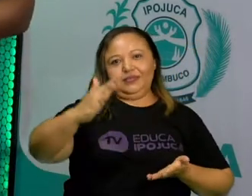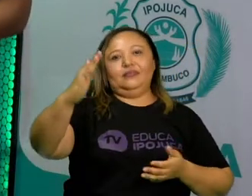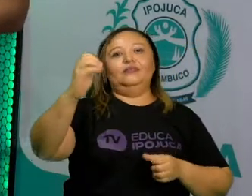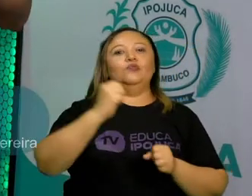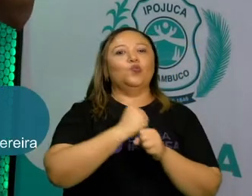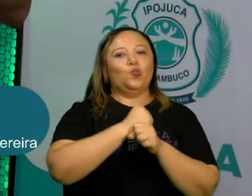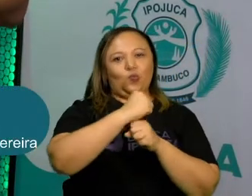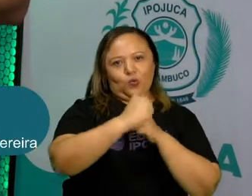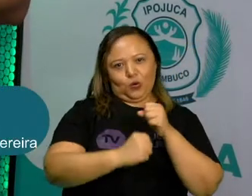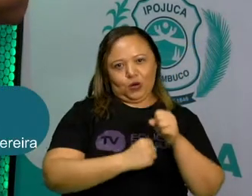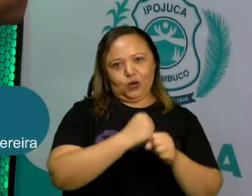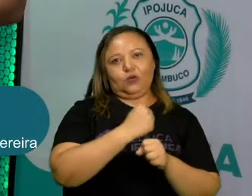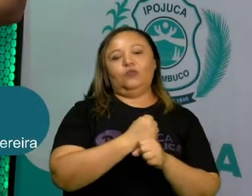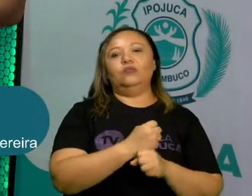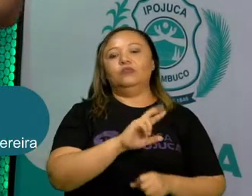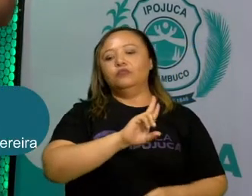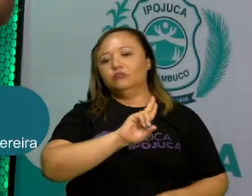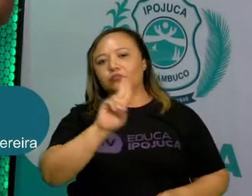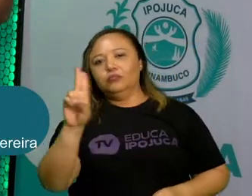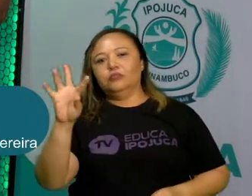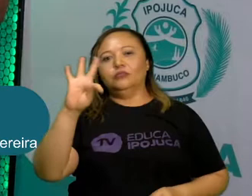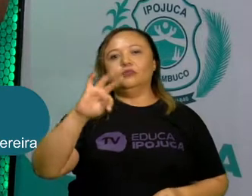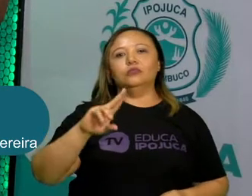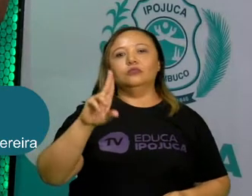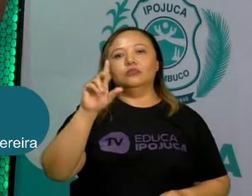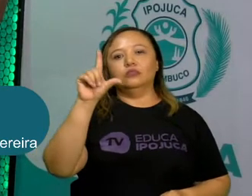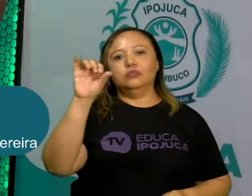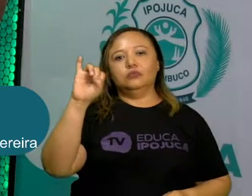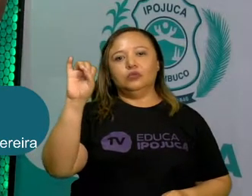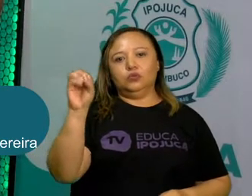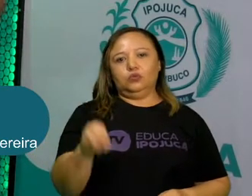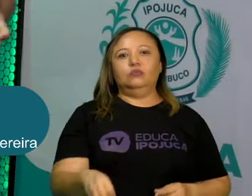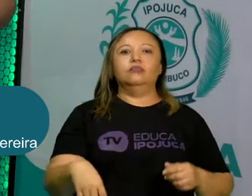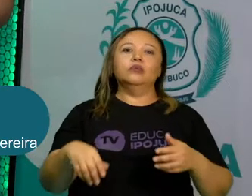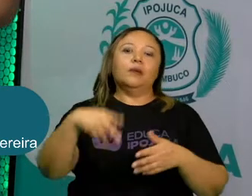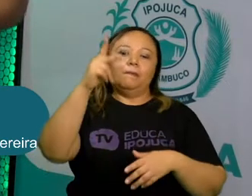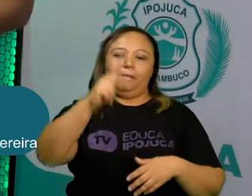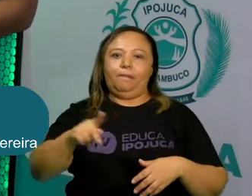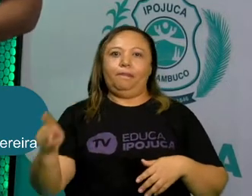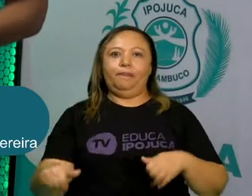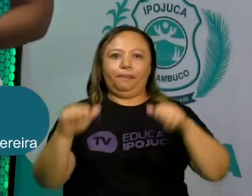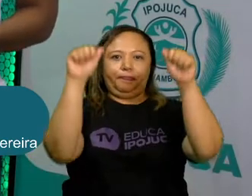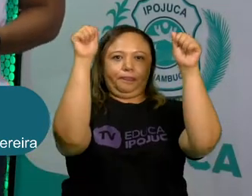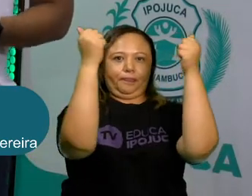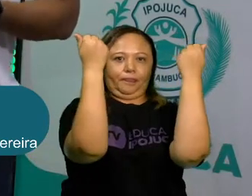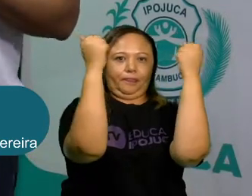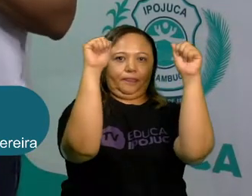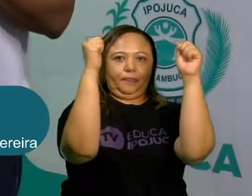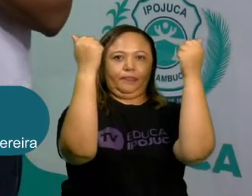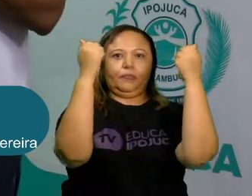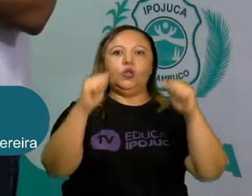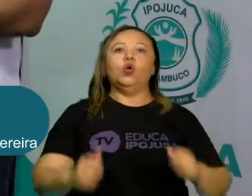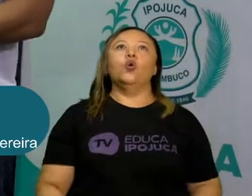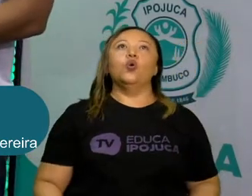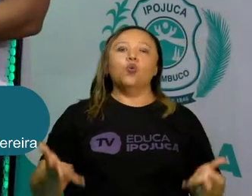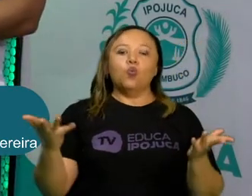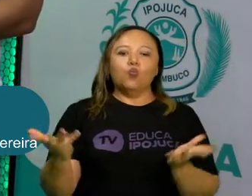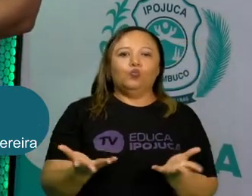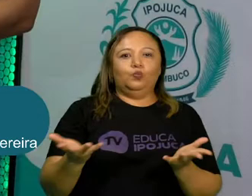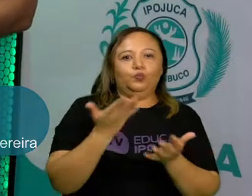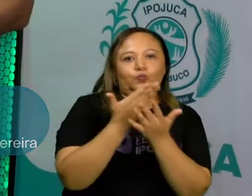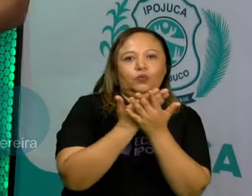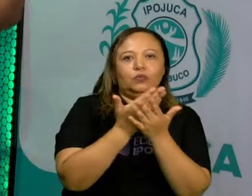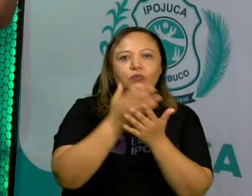letivo. Meu nome é Túlio, eu sou professor de educação física de vocês e na aula de hoje nós vamos falar sobre os jogos